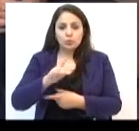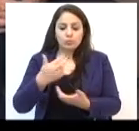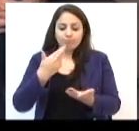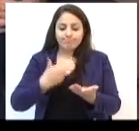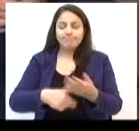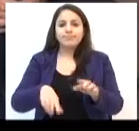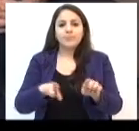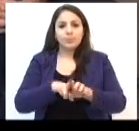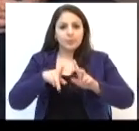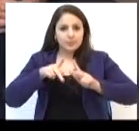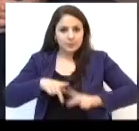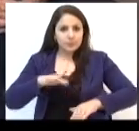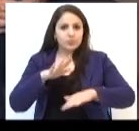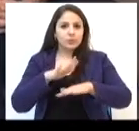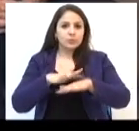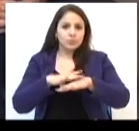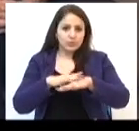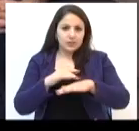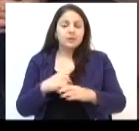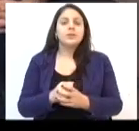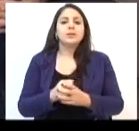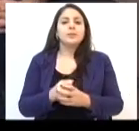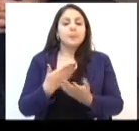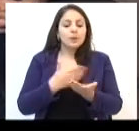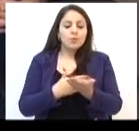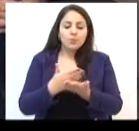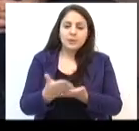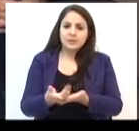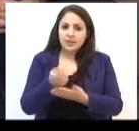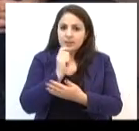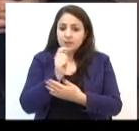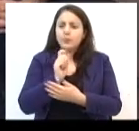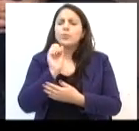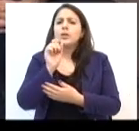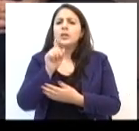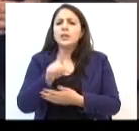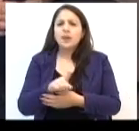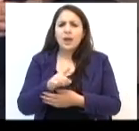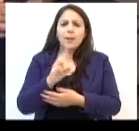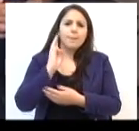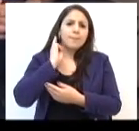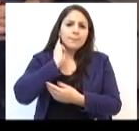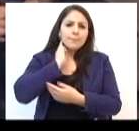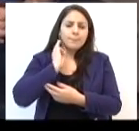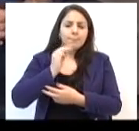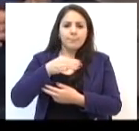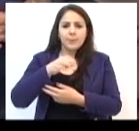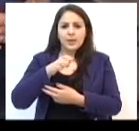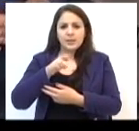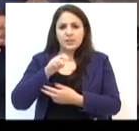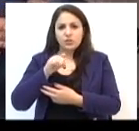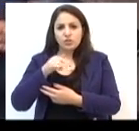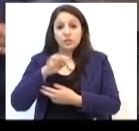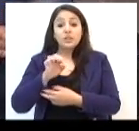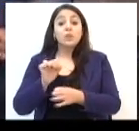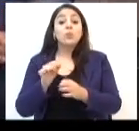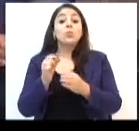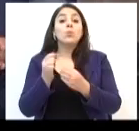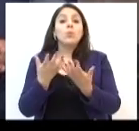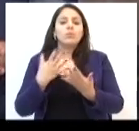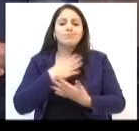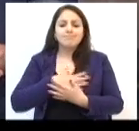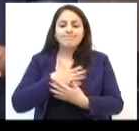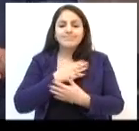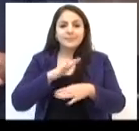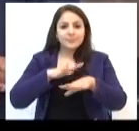registro da doença. Então, primeiro de tudo, para a gente iniciar a entrevista, o que é a meningite e quais são os sintomas desta doença?